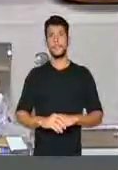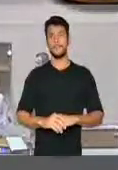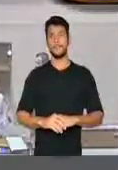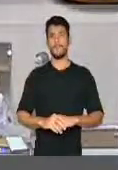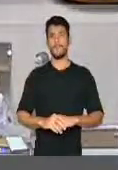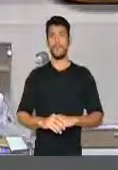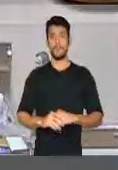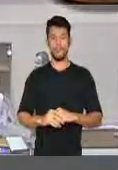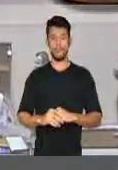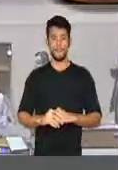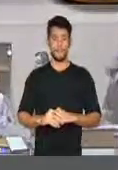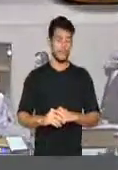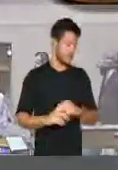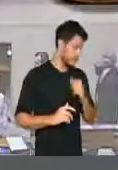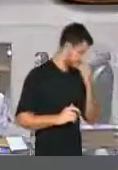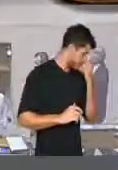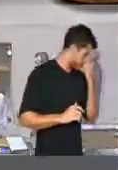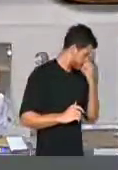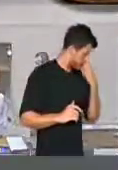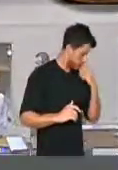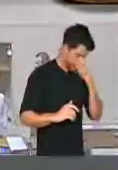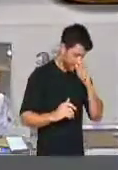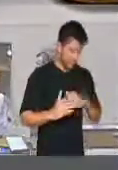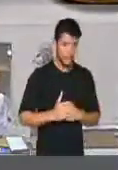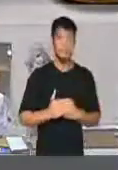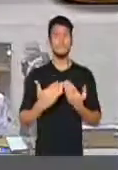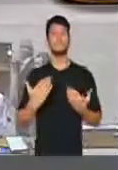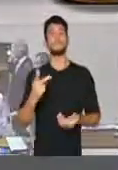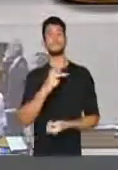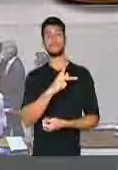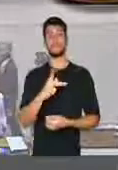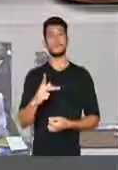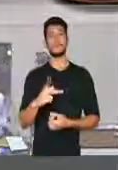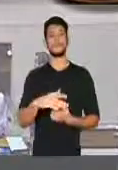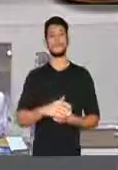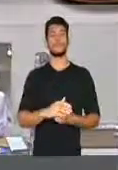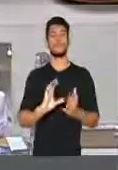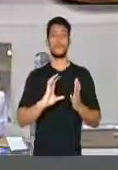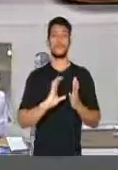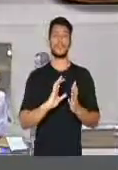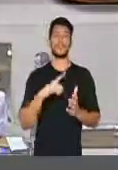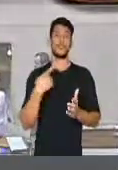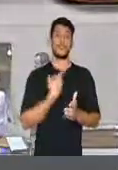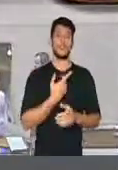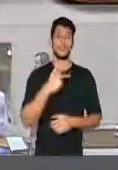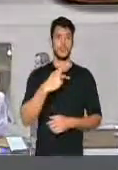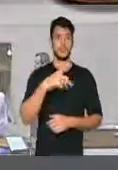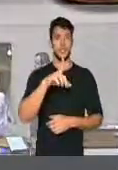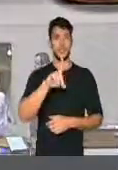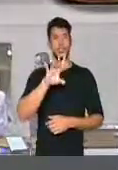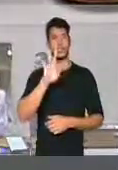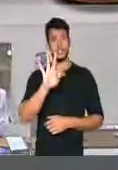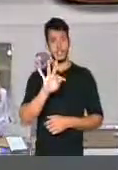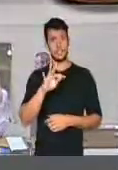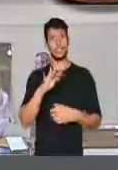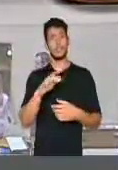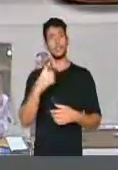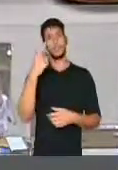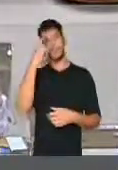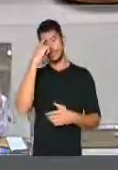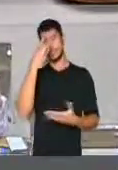Presidente, o PDT entende que, de fato, há necessidade de fazer uma discussão